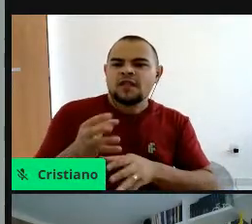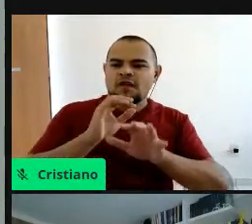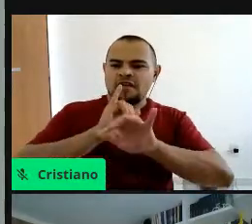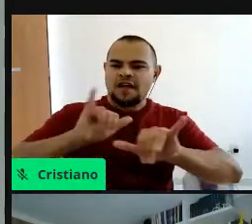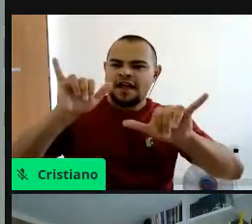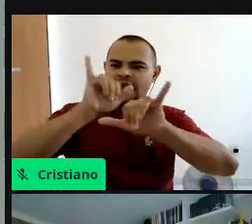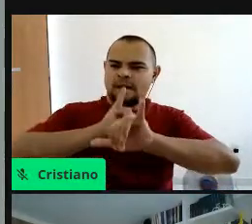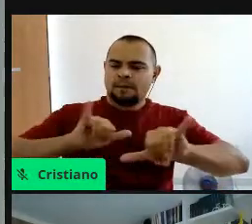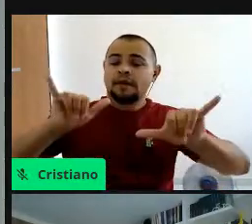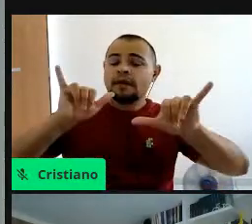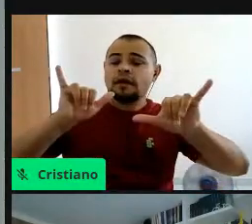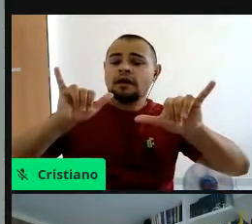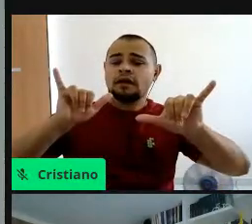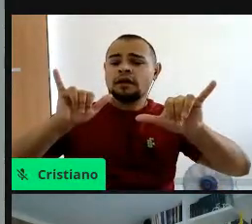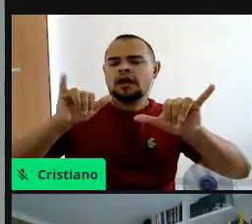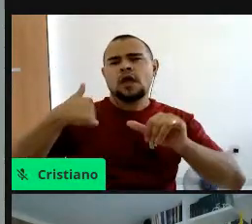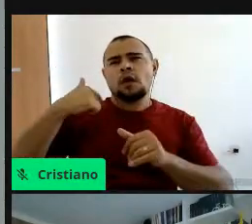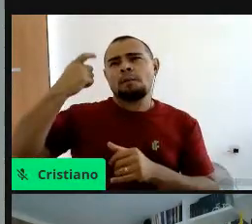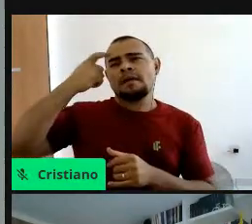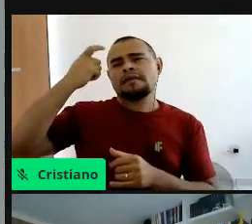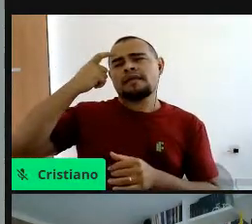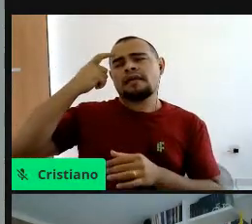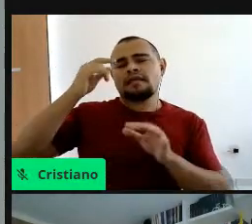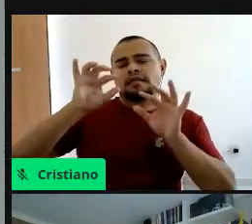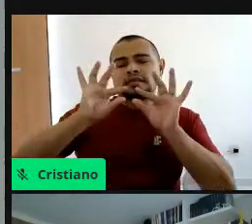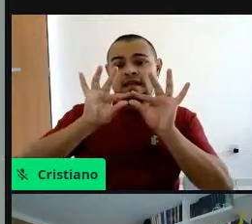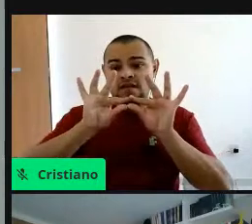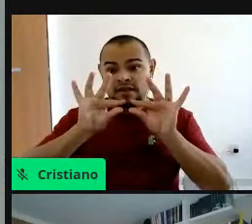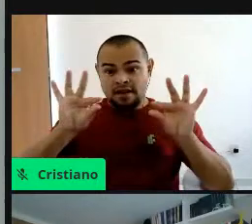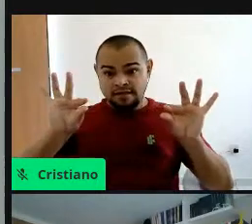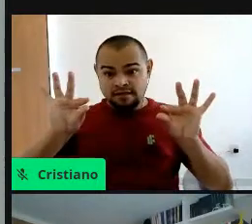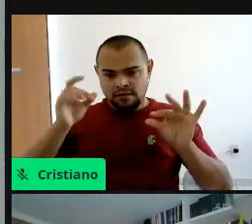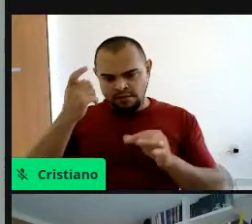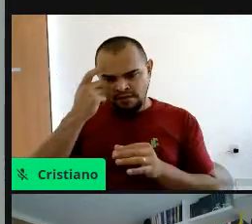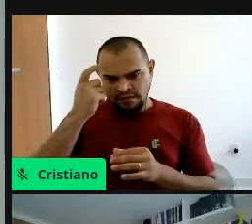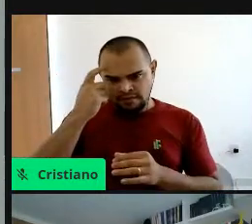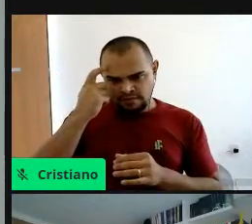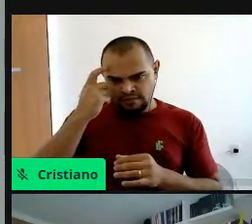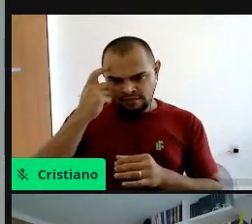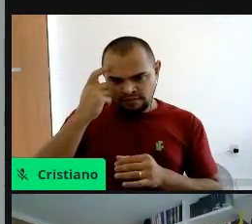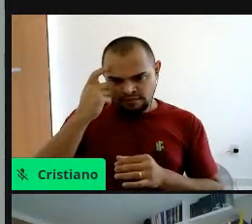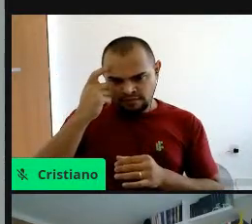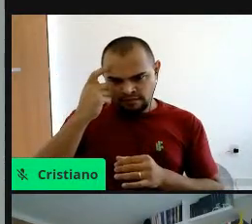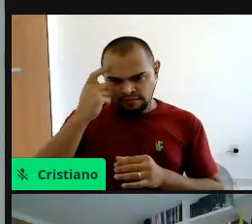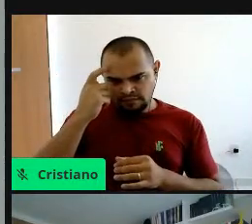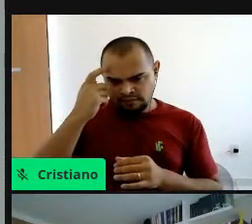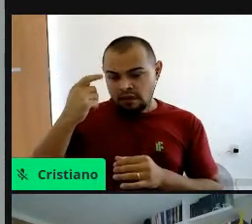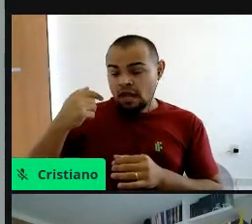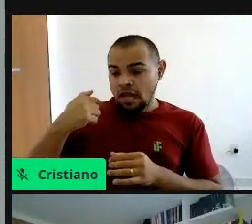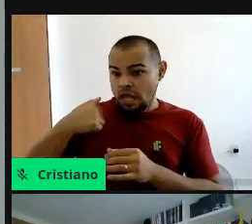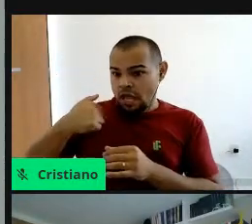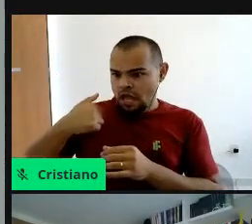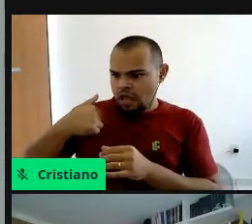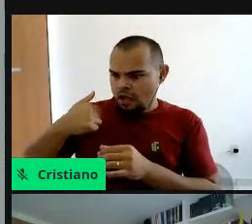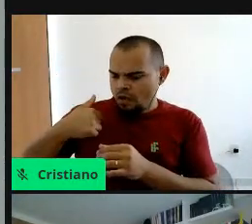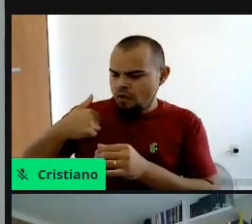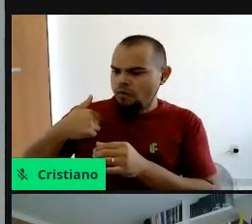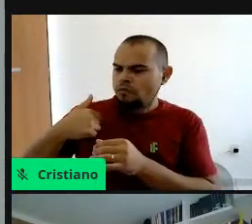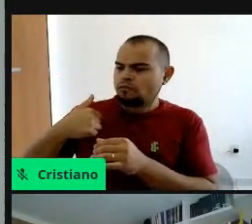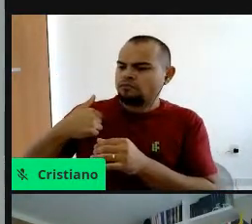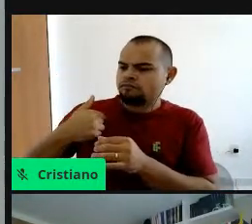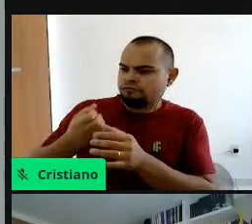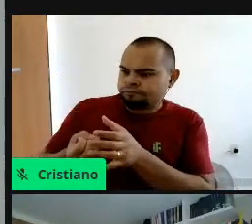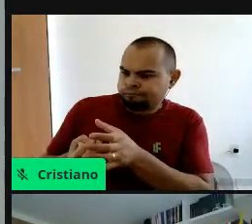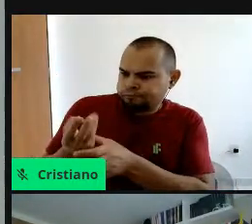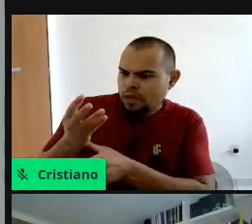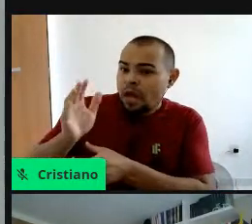dizendo, eu pensei na tal frase, é, eu poluo, é, eu gero, né, porém, eu